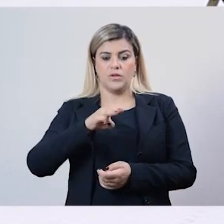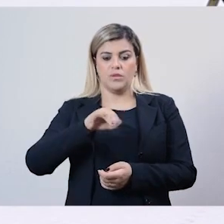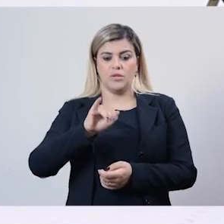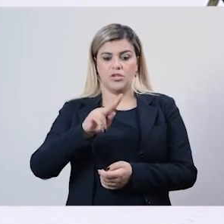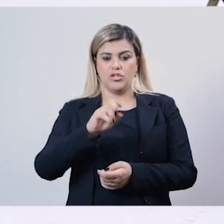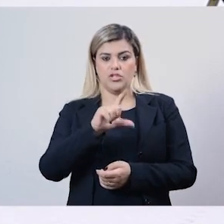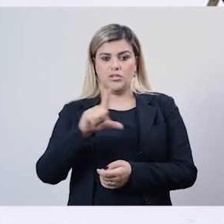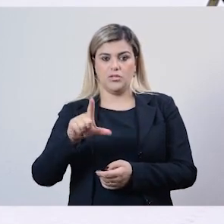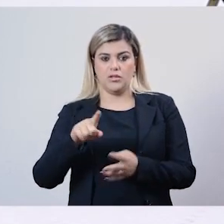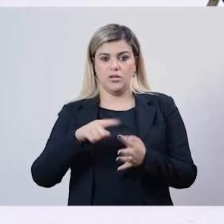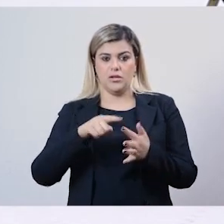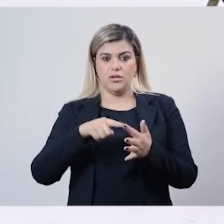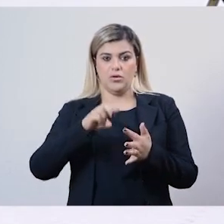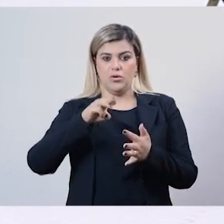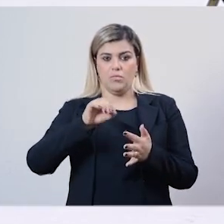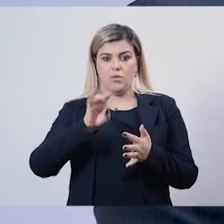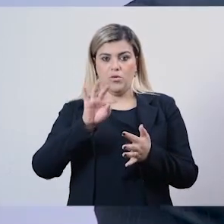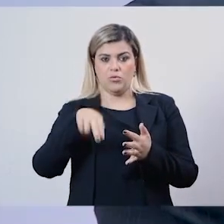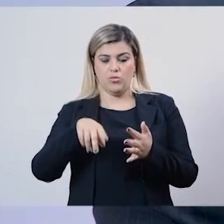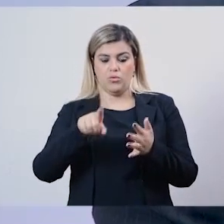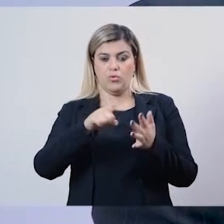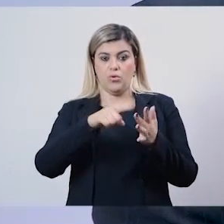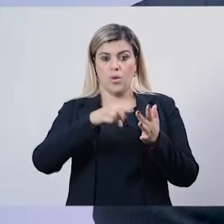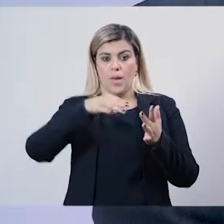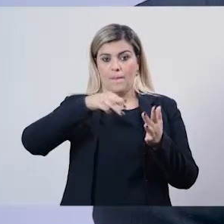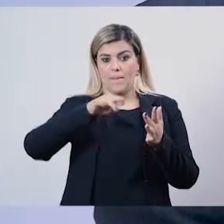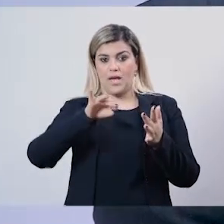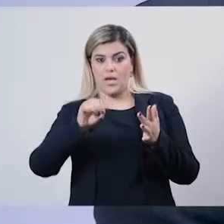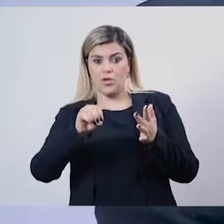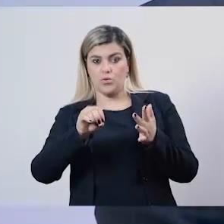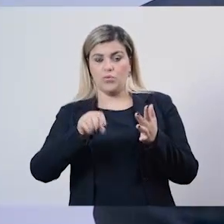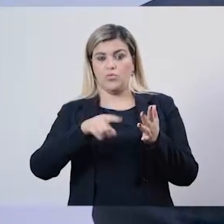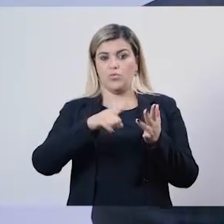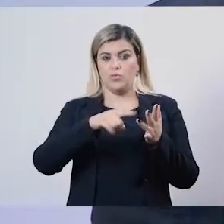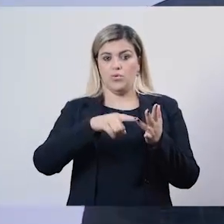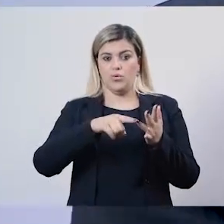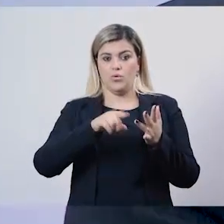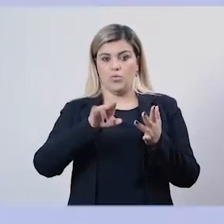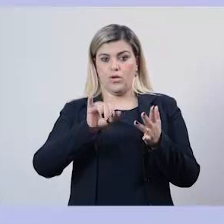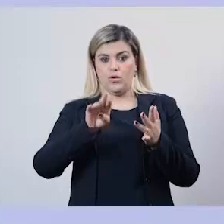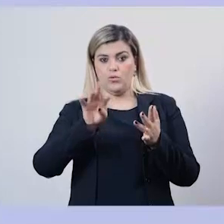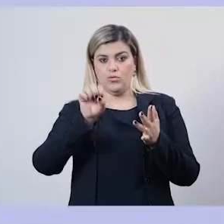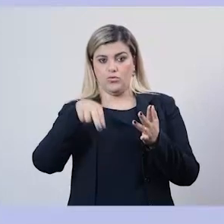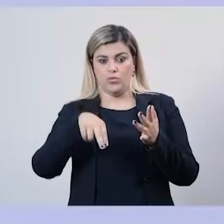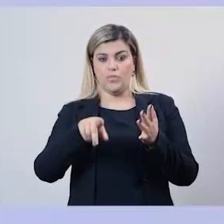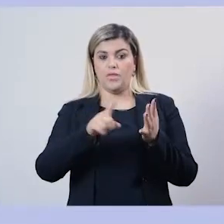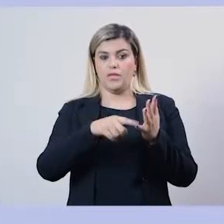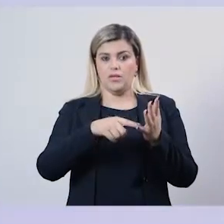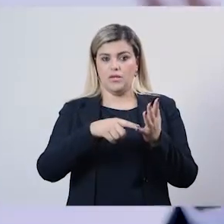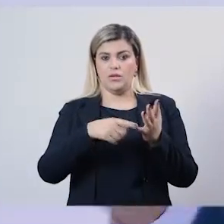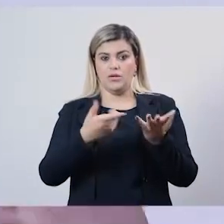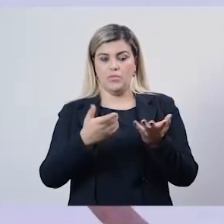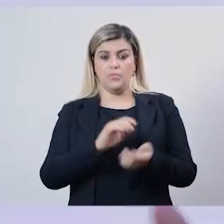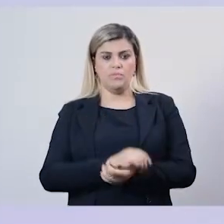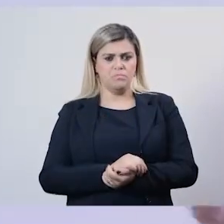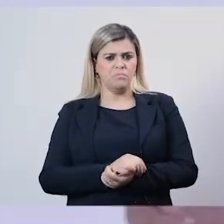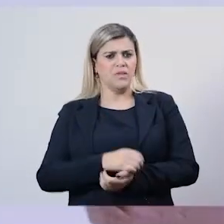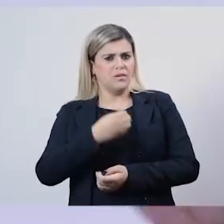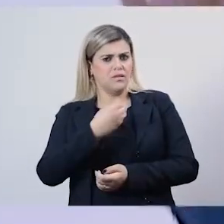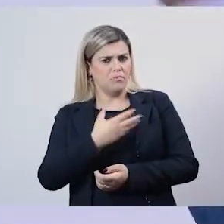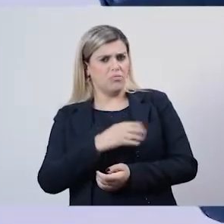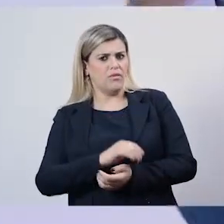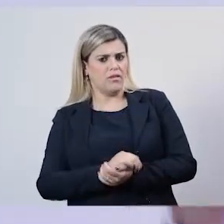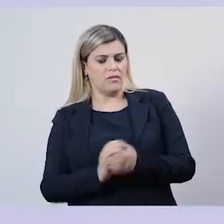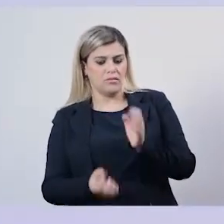Milton Malheiros, Mário Lúcio Soa, Wilson Nofre. E você? E eu. Que memória, hein? Surge ali a primeira